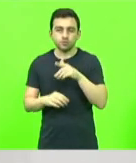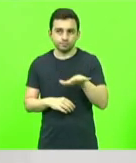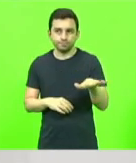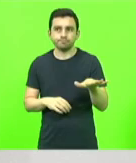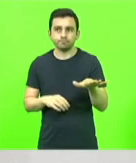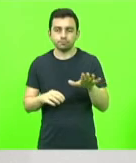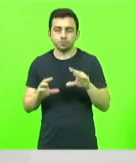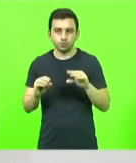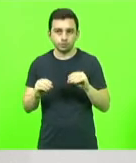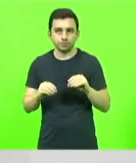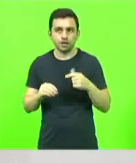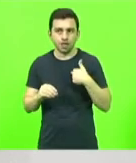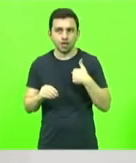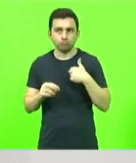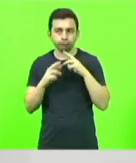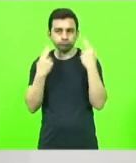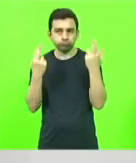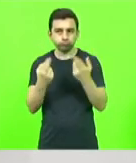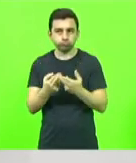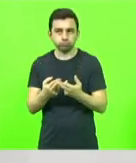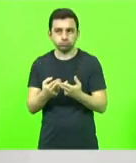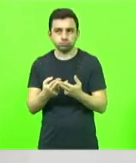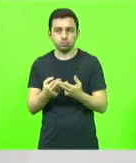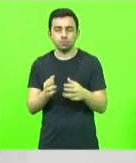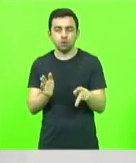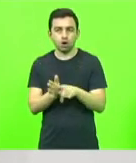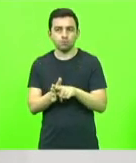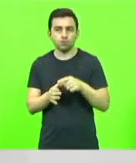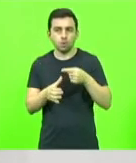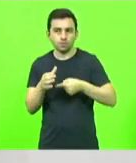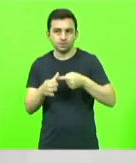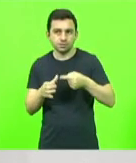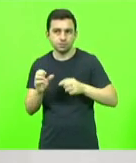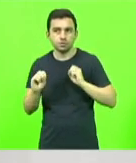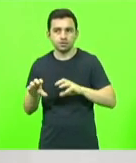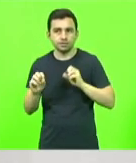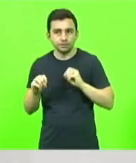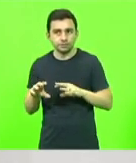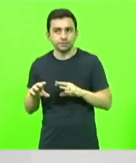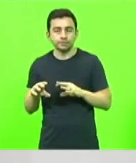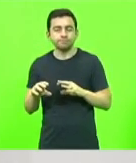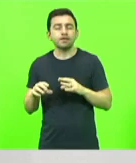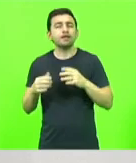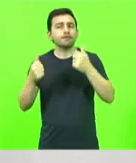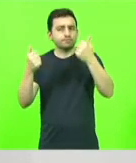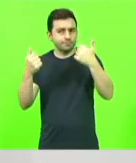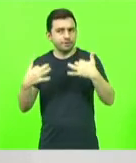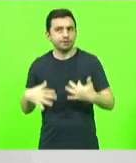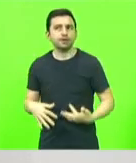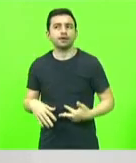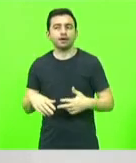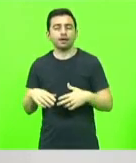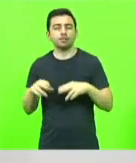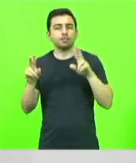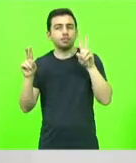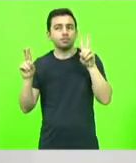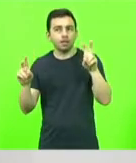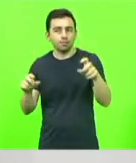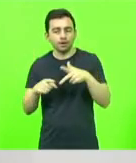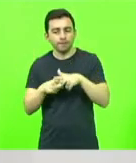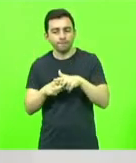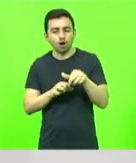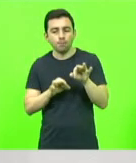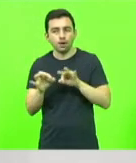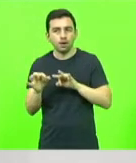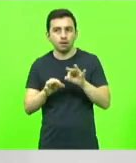audiência que eu vou coordenar na Comissão de Educação que vai tratar da reforma do ensino médio,